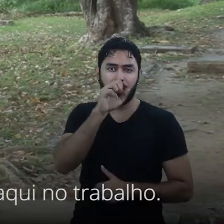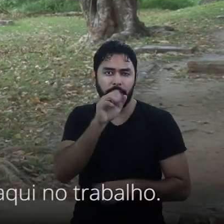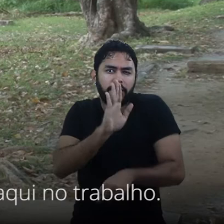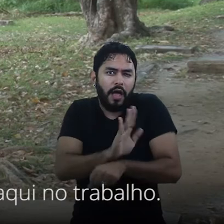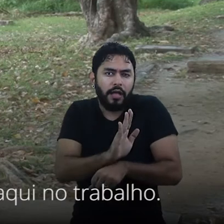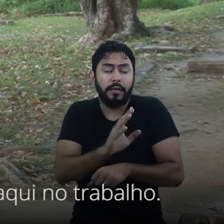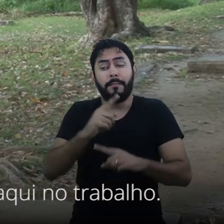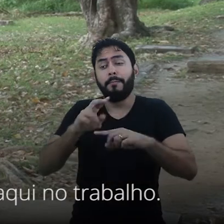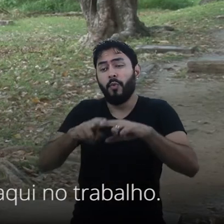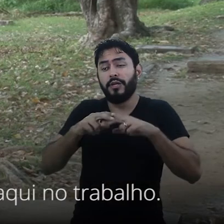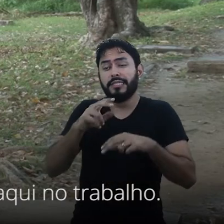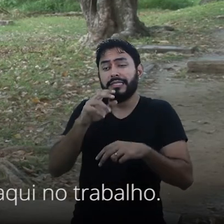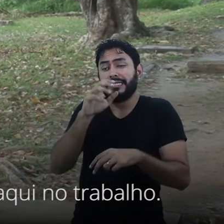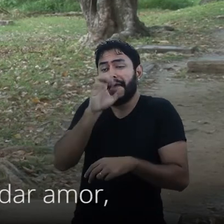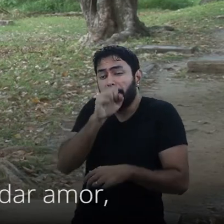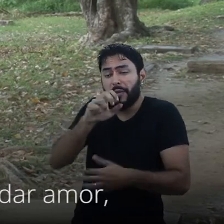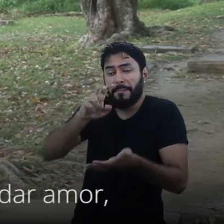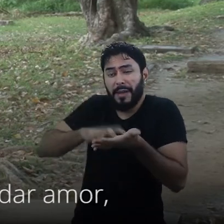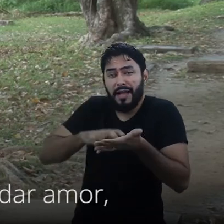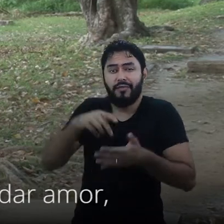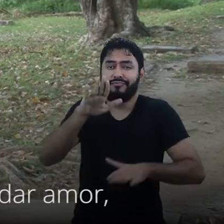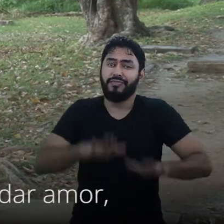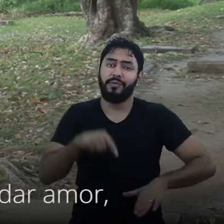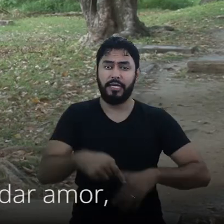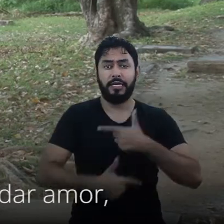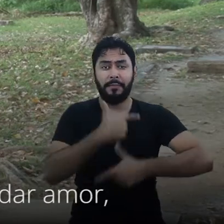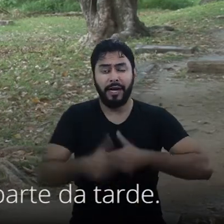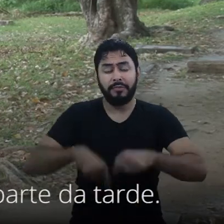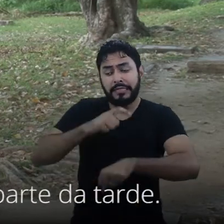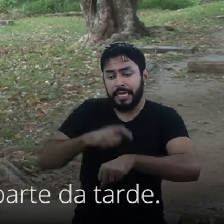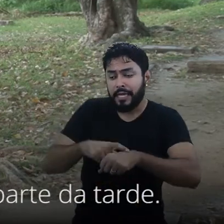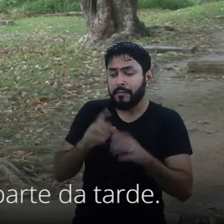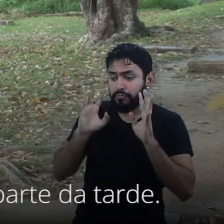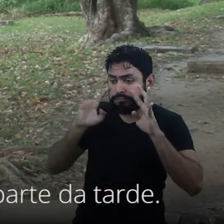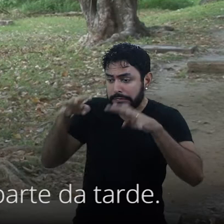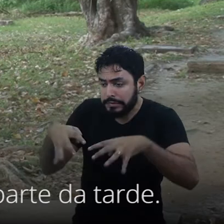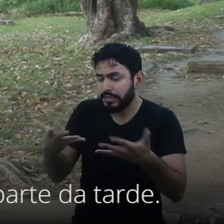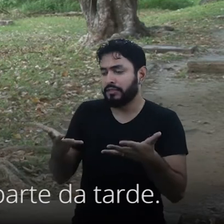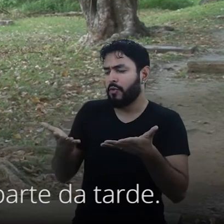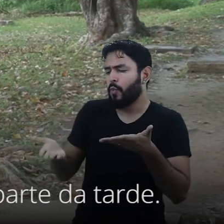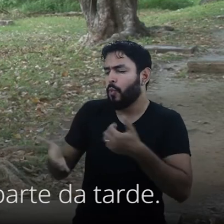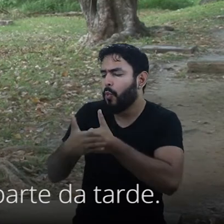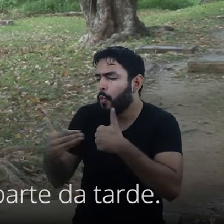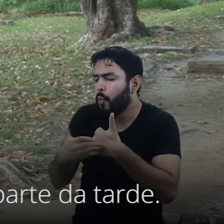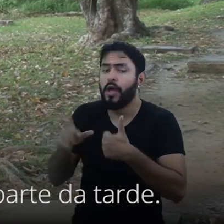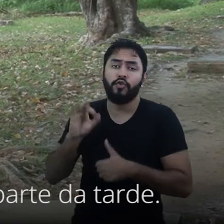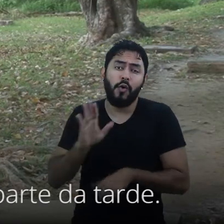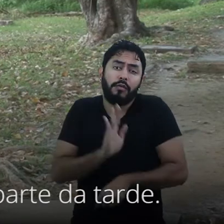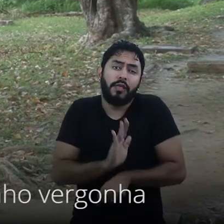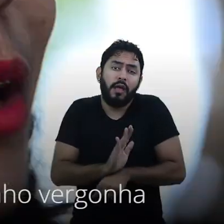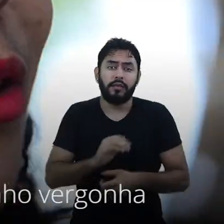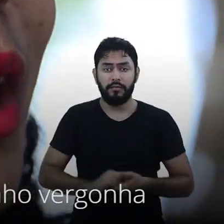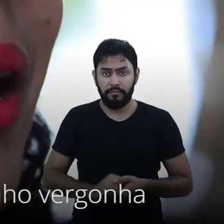e no sábado também de manhã estou aqui no trabalho. Não tenho tempo suficiente de dar amor, de carinho, de atenção a ela, só a parte da tarde.